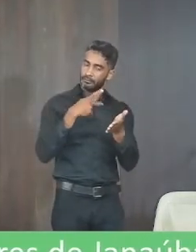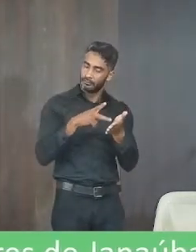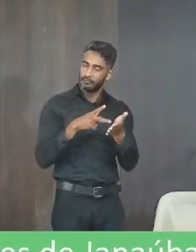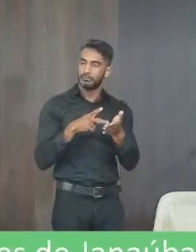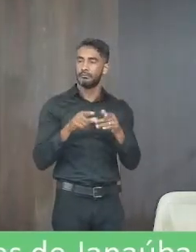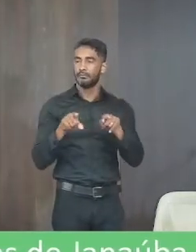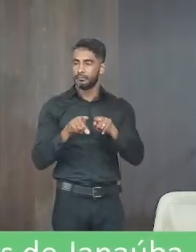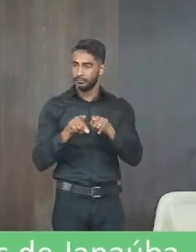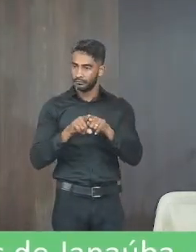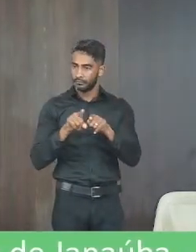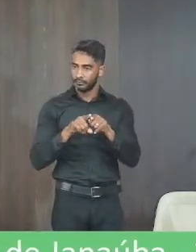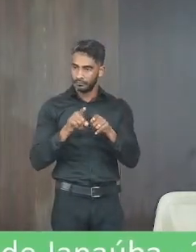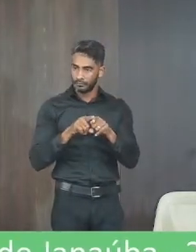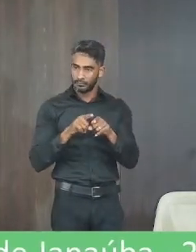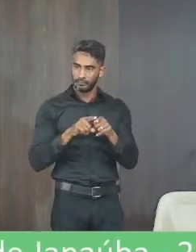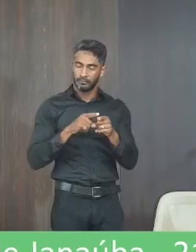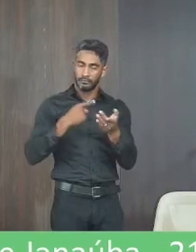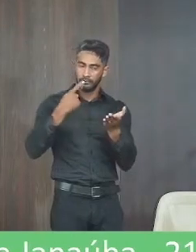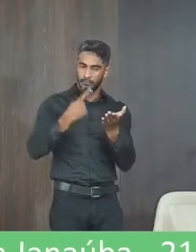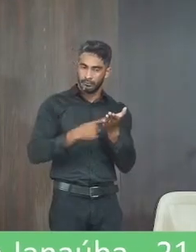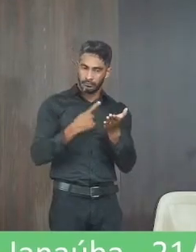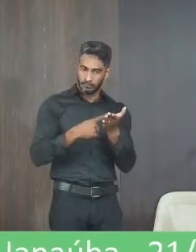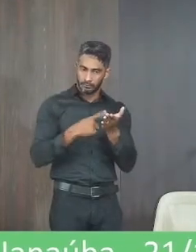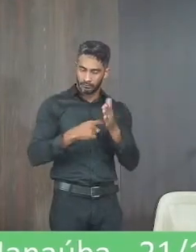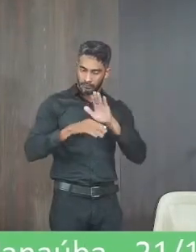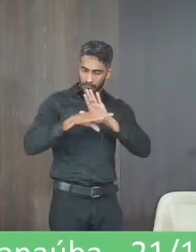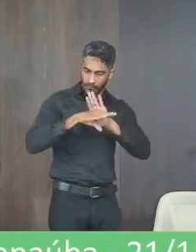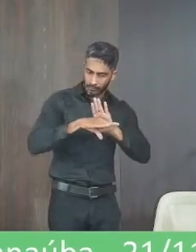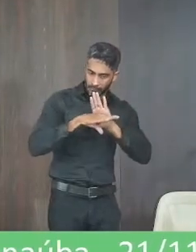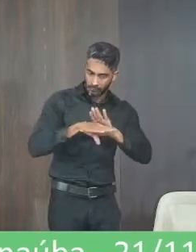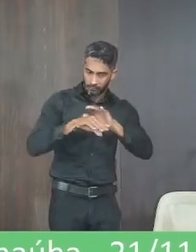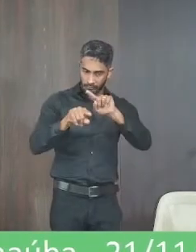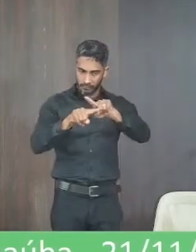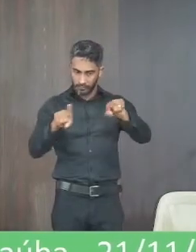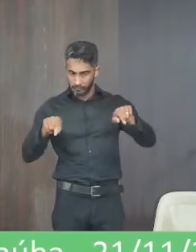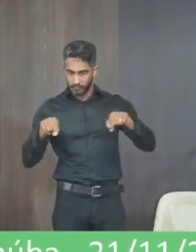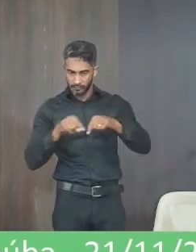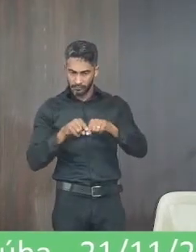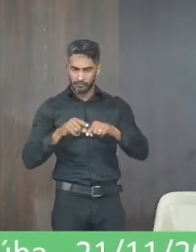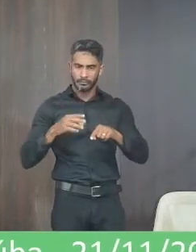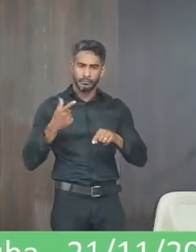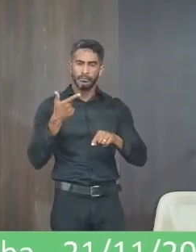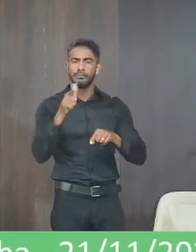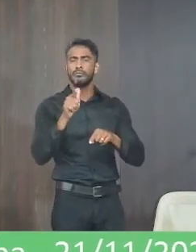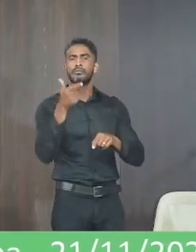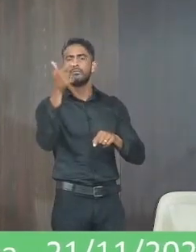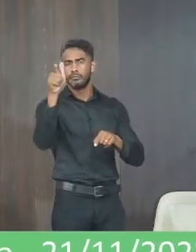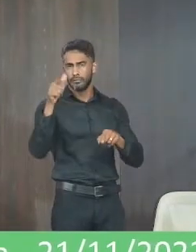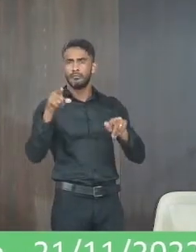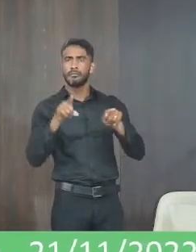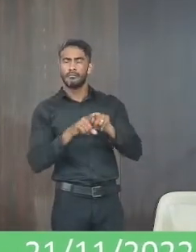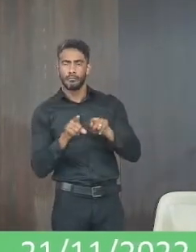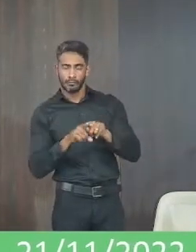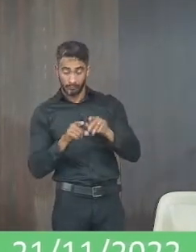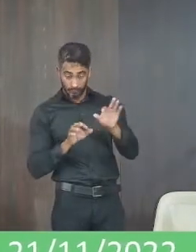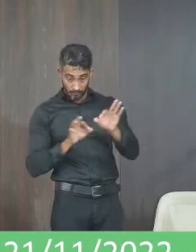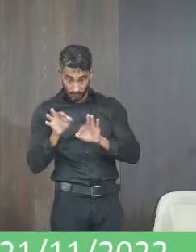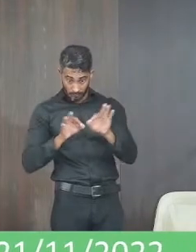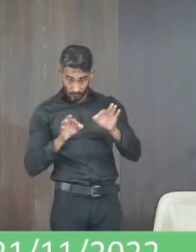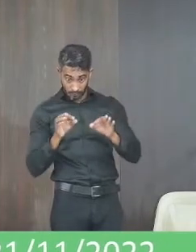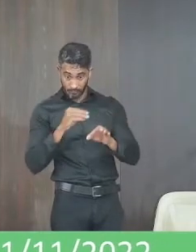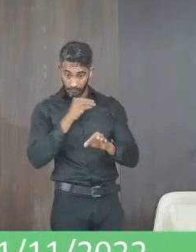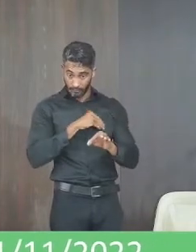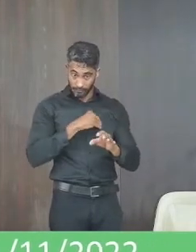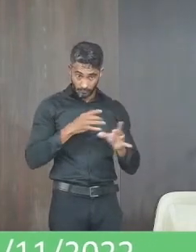e já fazendo aí o compromisso com as auxiliares de classe que nos procuraram e todos os demais também que assim que o plano de cargos